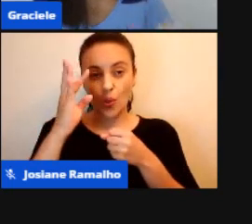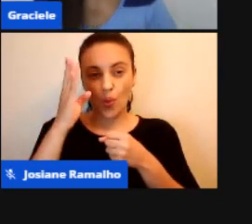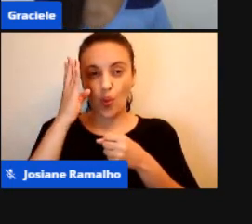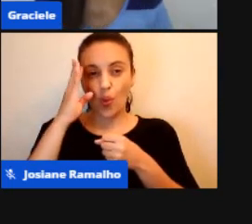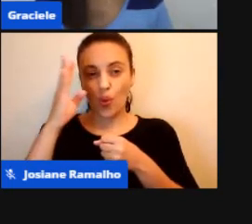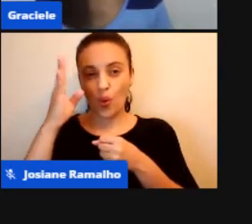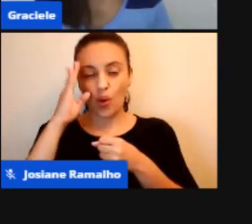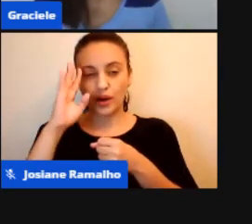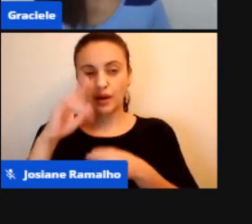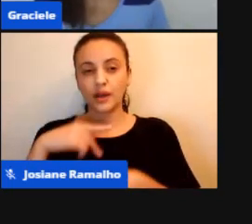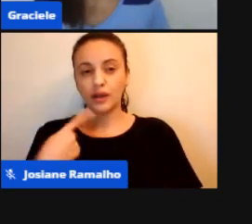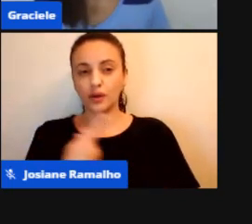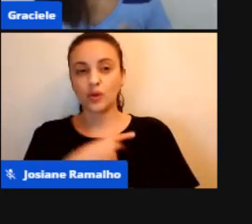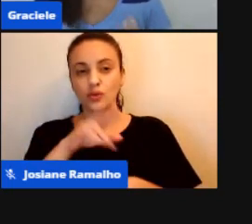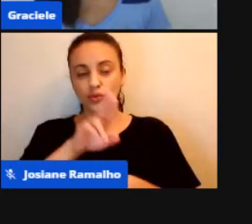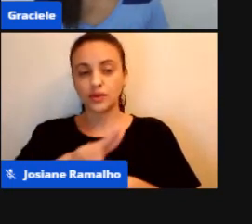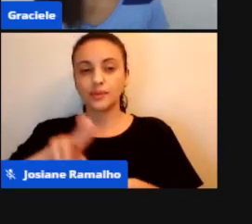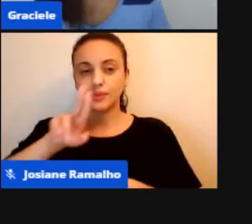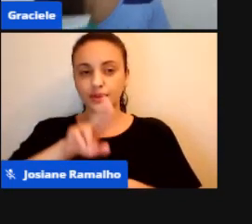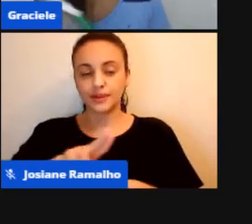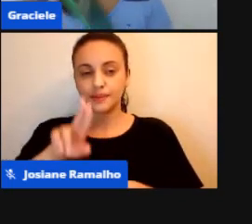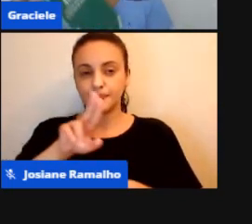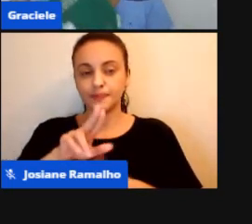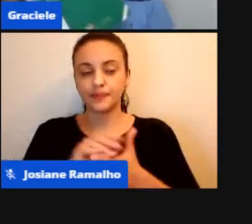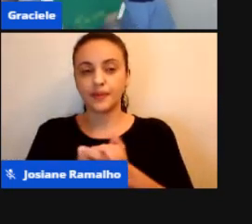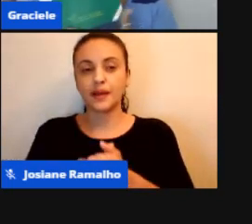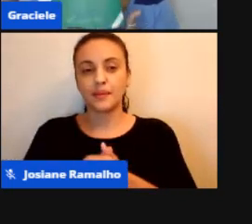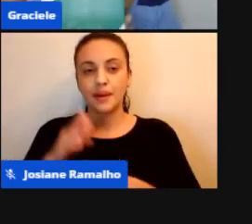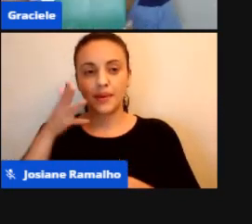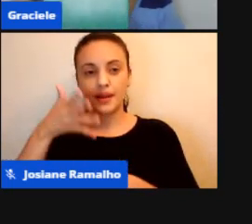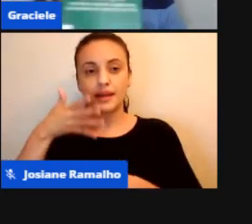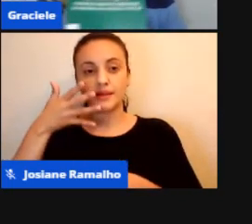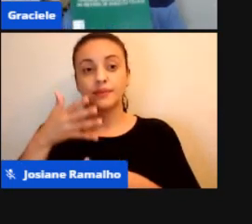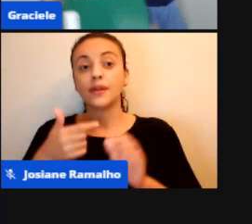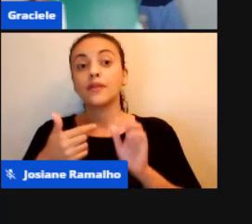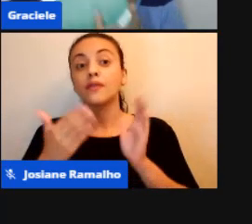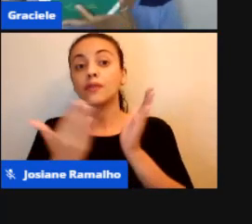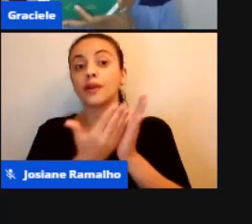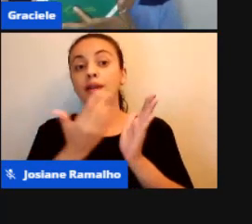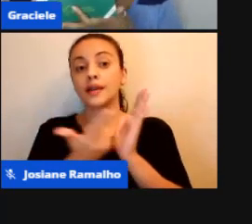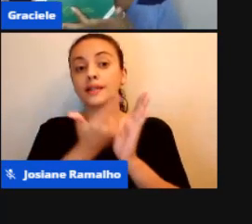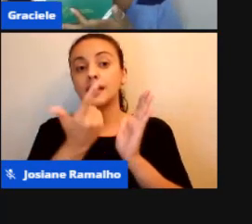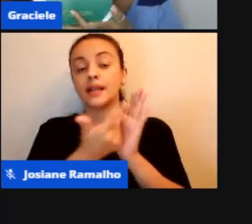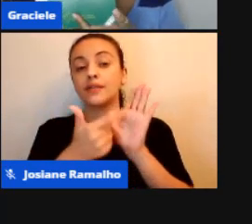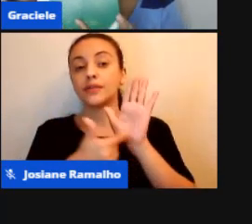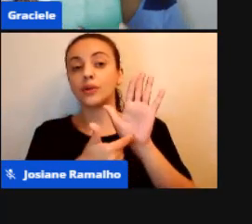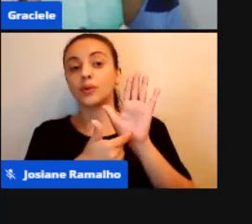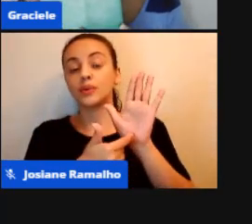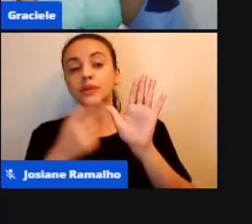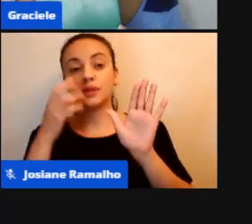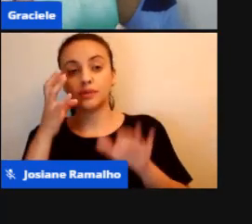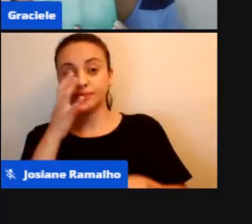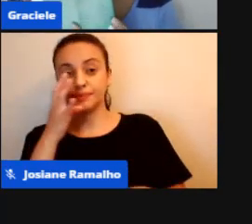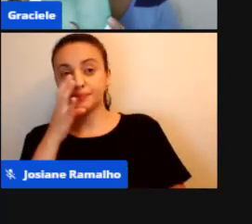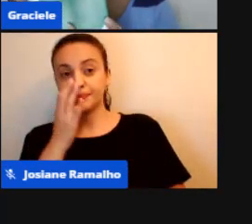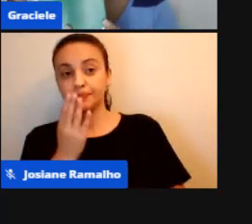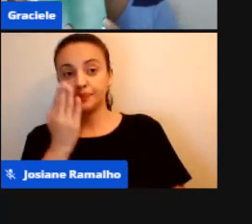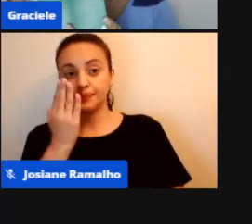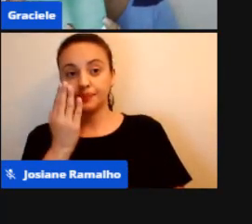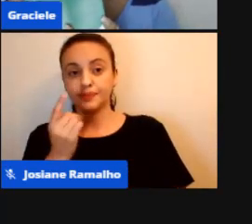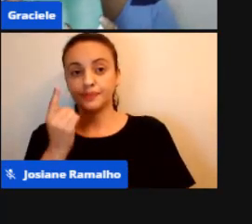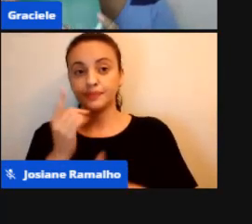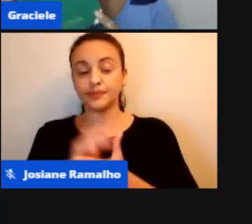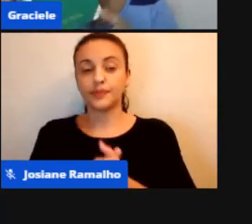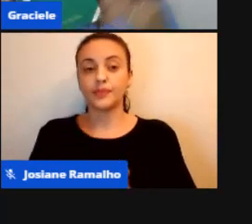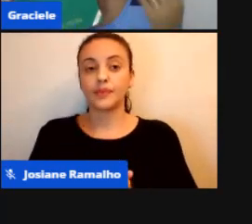Estarmos Embasando A nossa Fala Foi desse Livro Aqui Tá É um Livro Que ele Não é Novo É um Livro